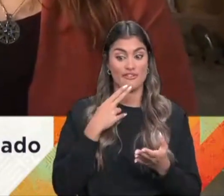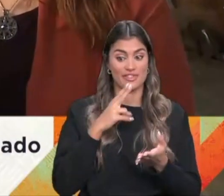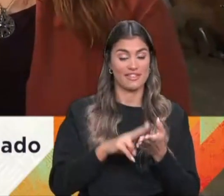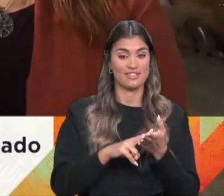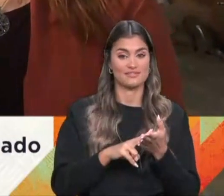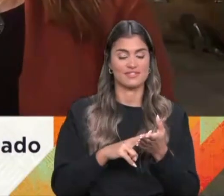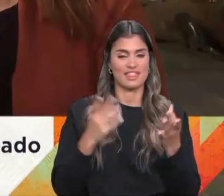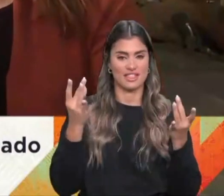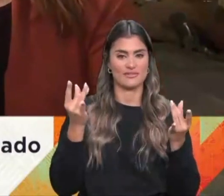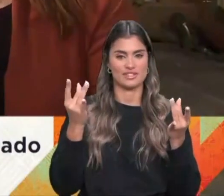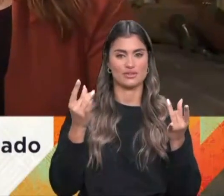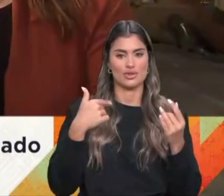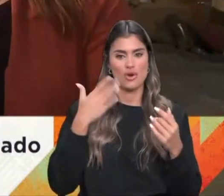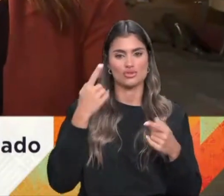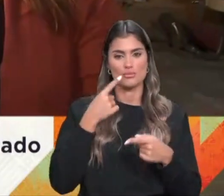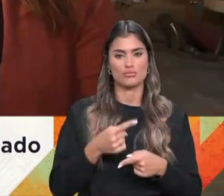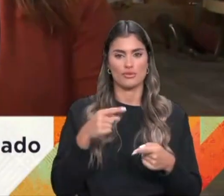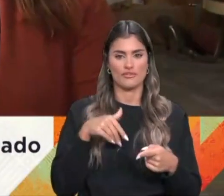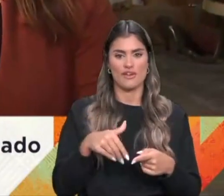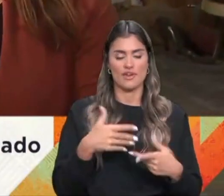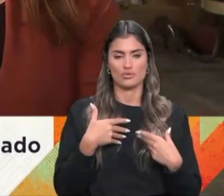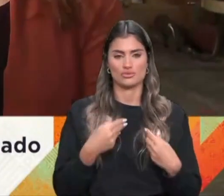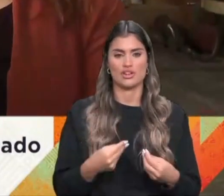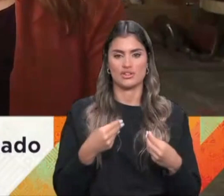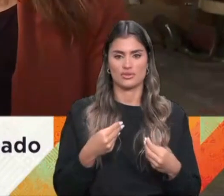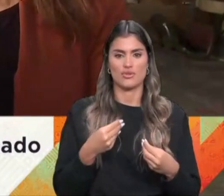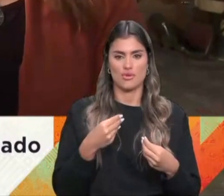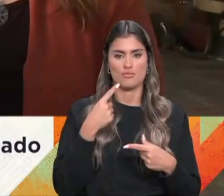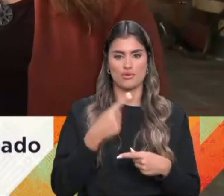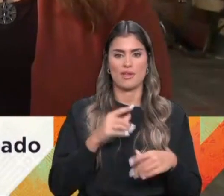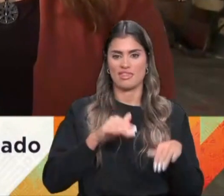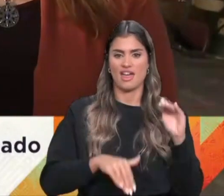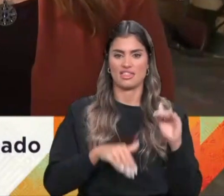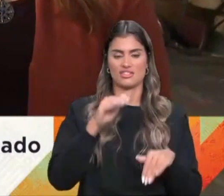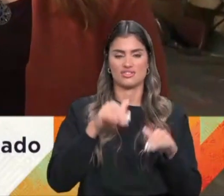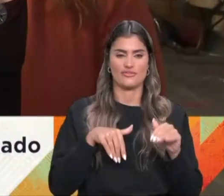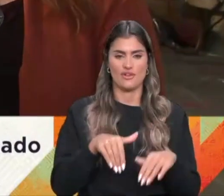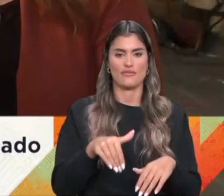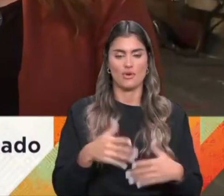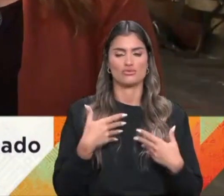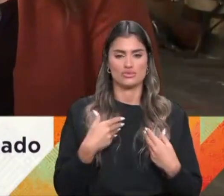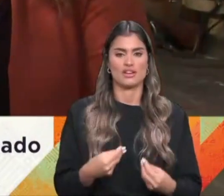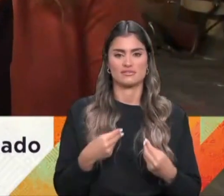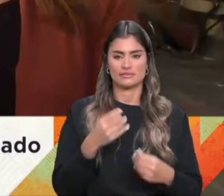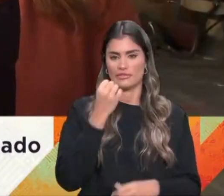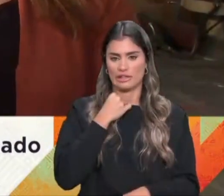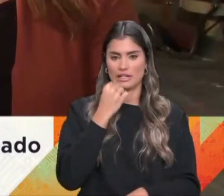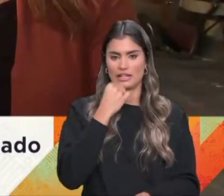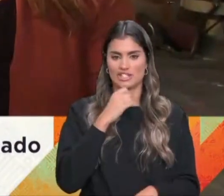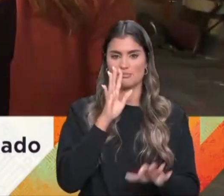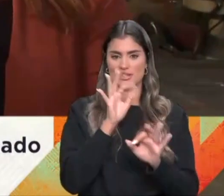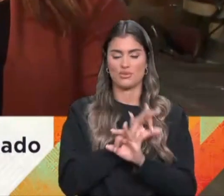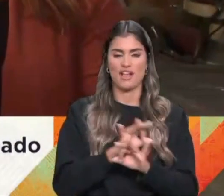muito divertido e acho que o público vai adorar. O público de todas as idades. Todas as idades vão adorar, vão adorar. E fartar-se de rir, que é espetacular.